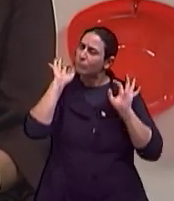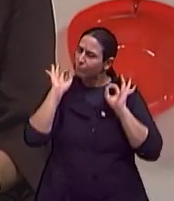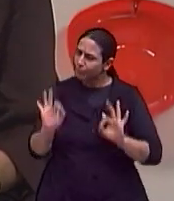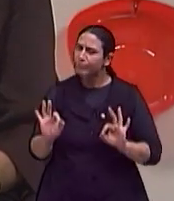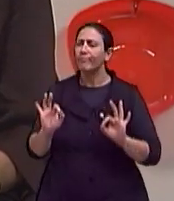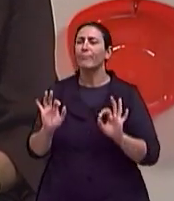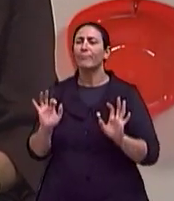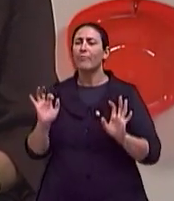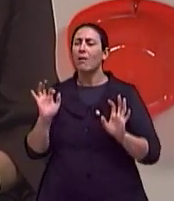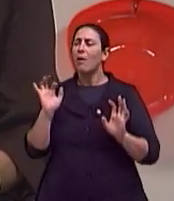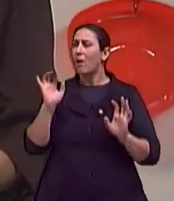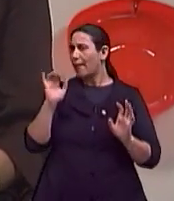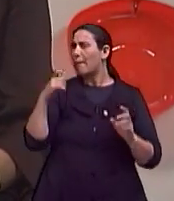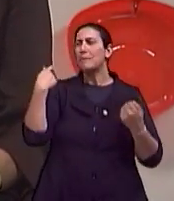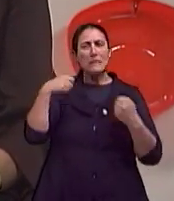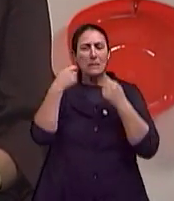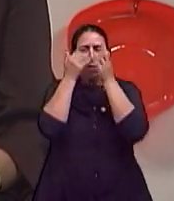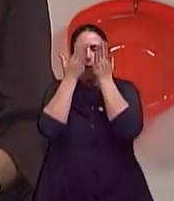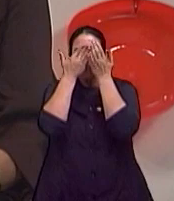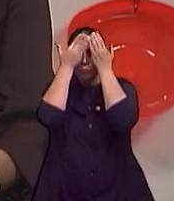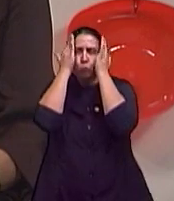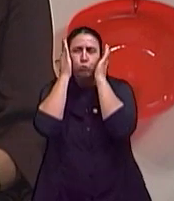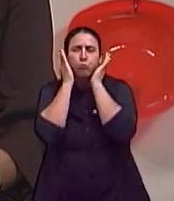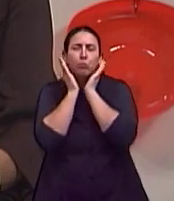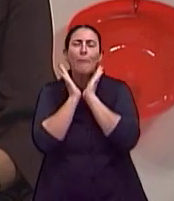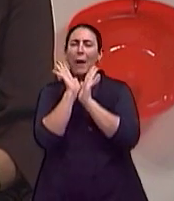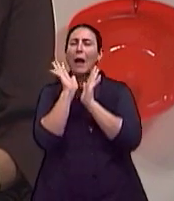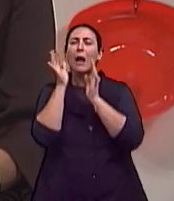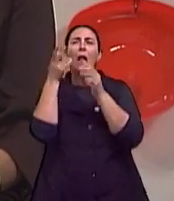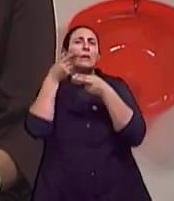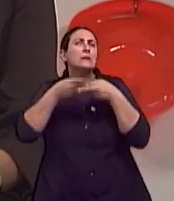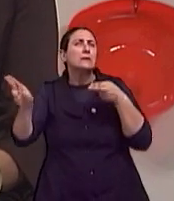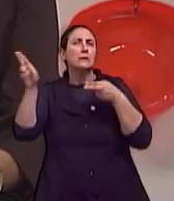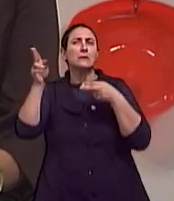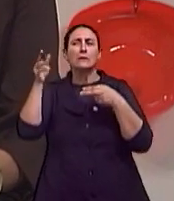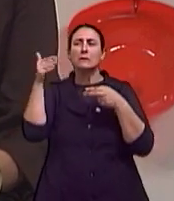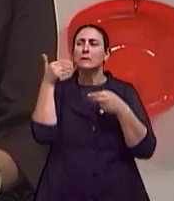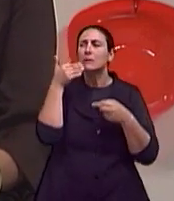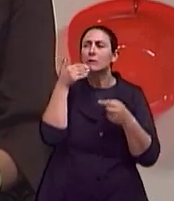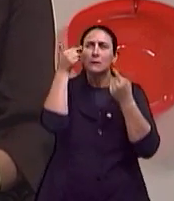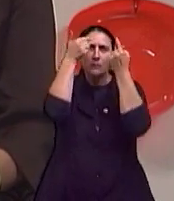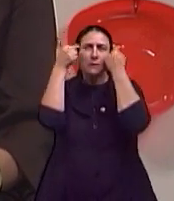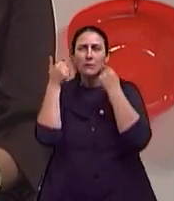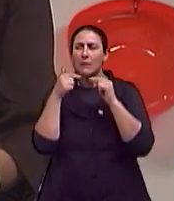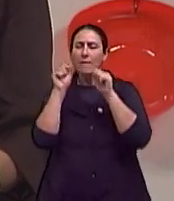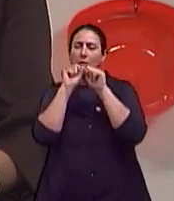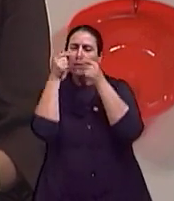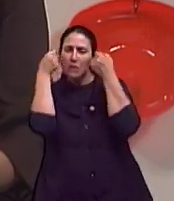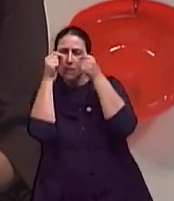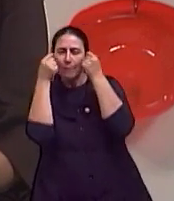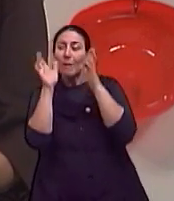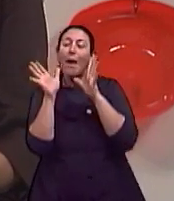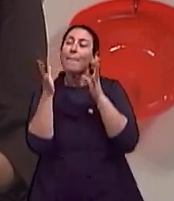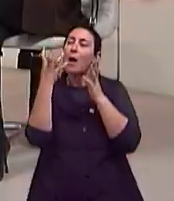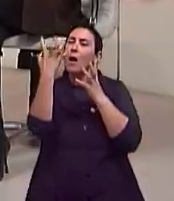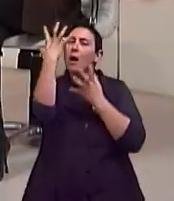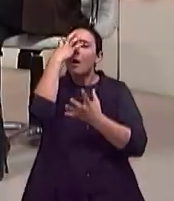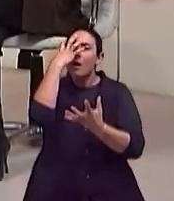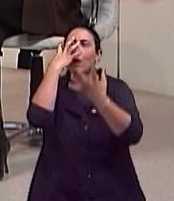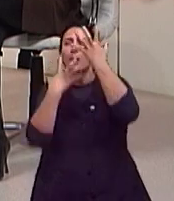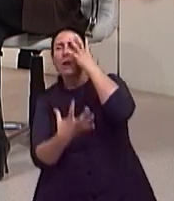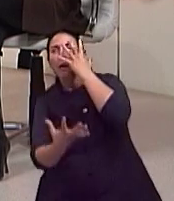vamos cobrir tudo para tirar as imperfeições, vamos botar uns corretivos. Esse acúmulo